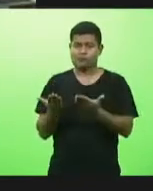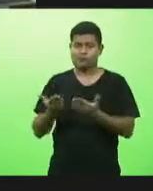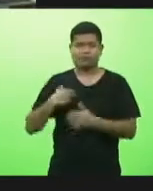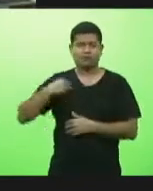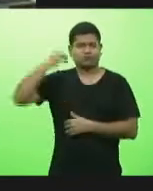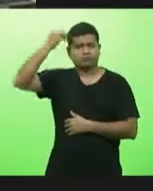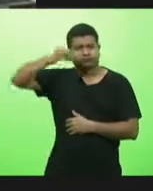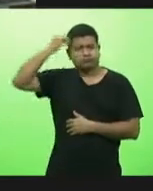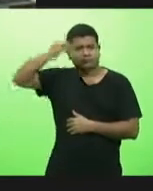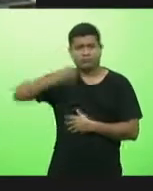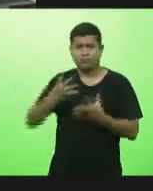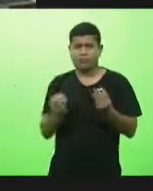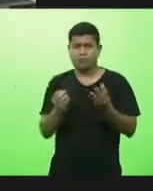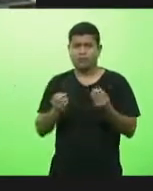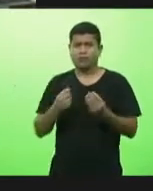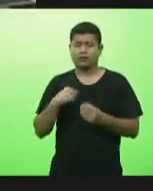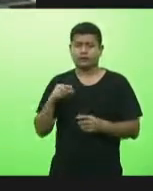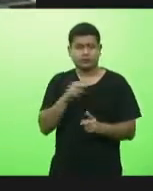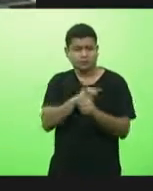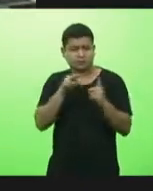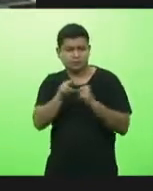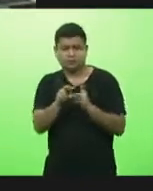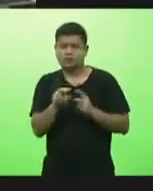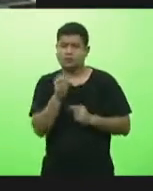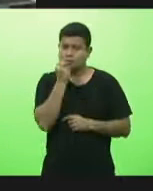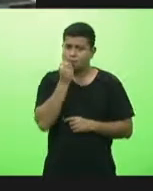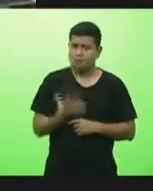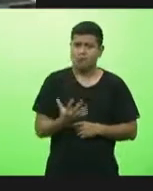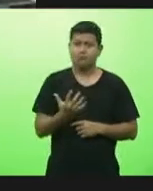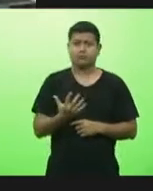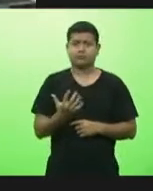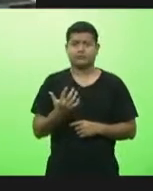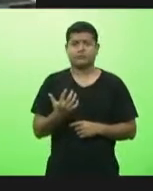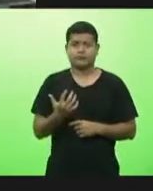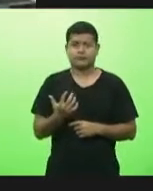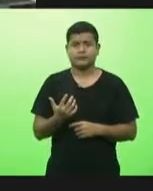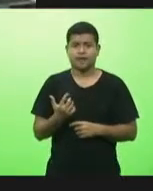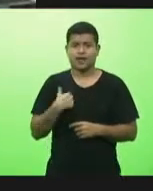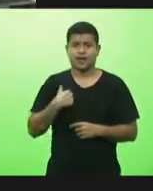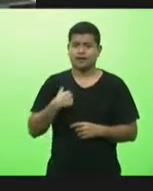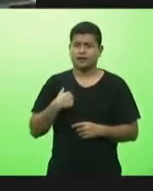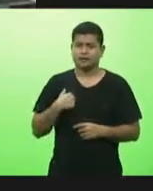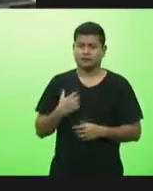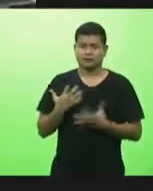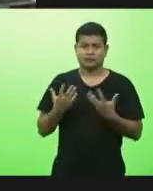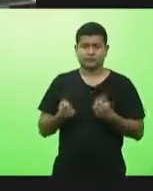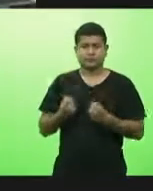experiência e observação no nosso nosso cenário político ter a sua concordância para mim significa muito muito obrigado